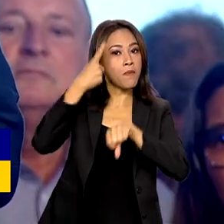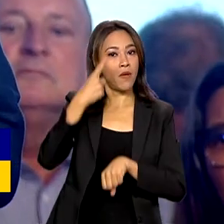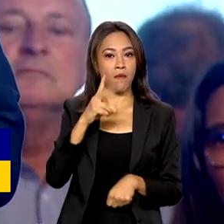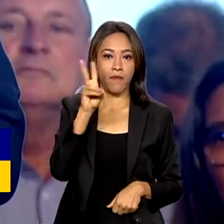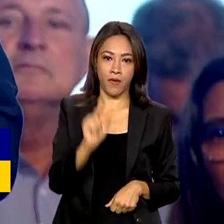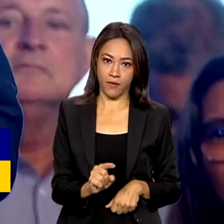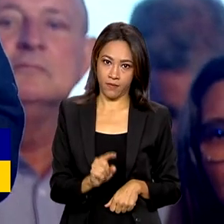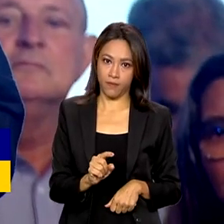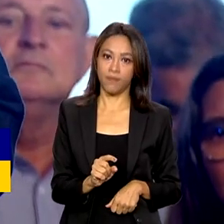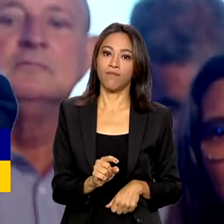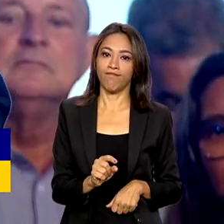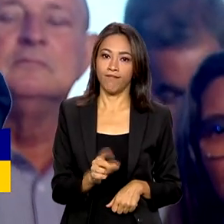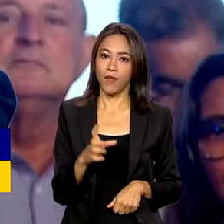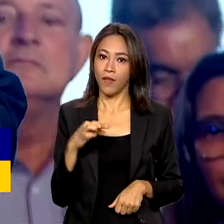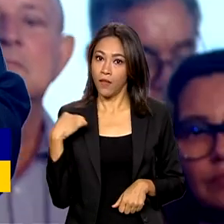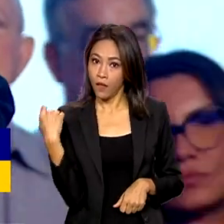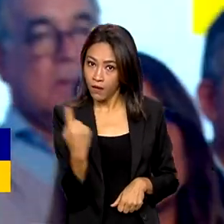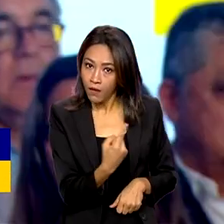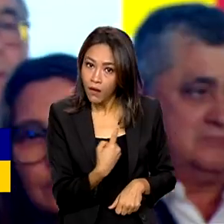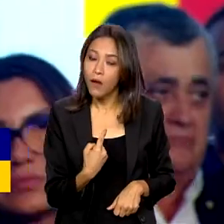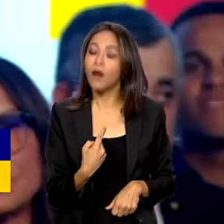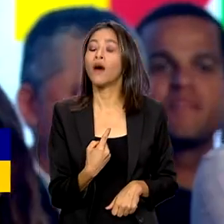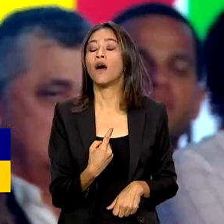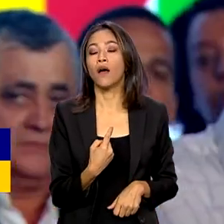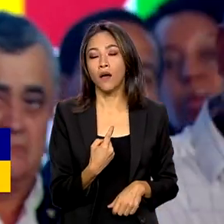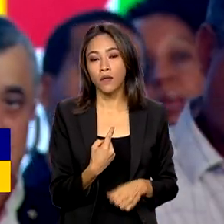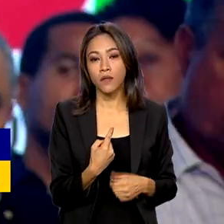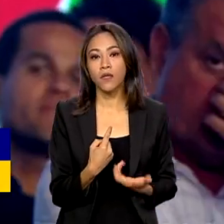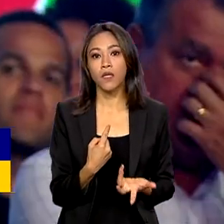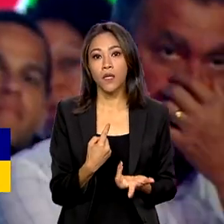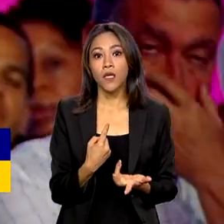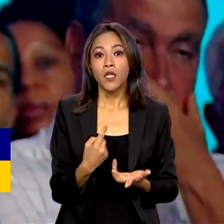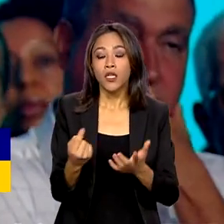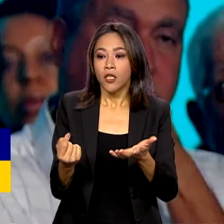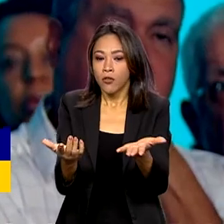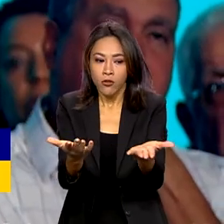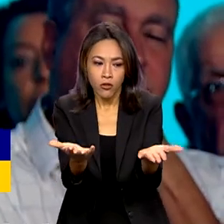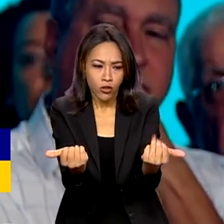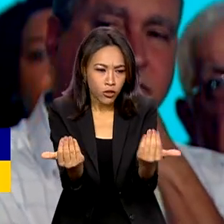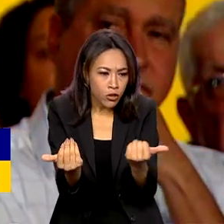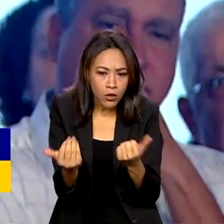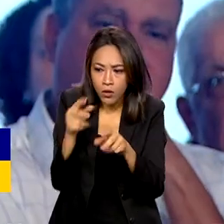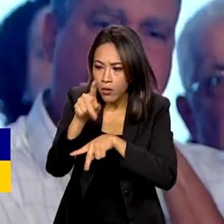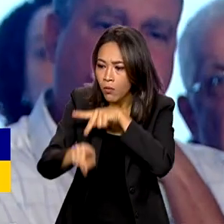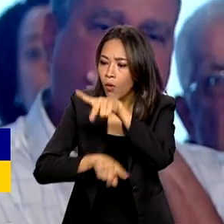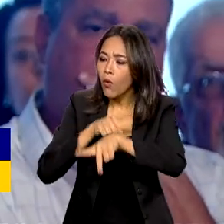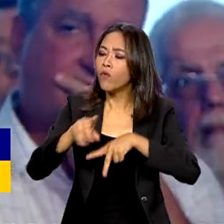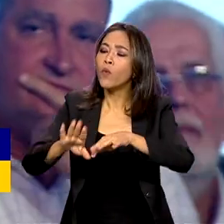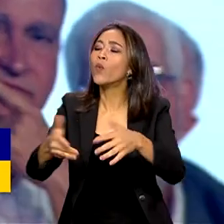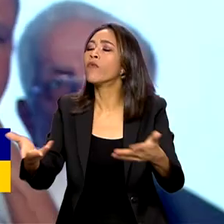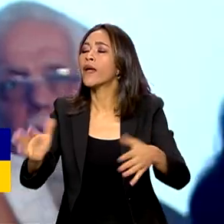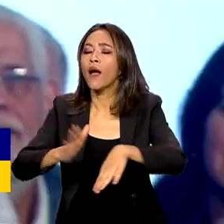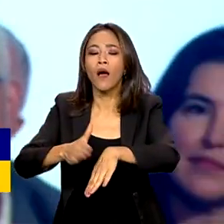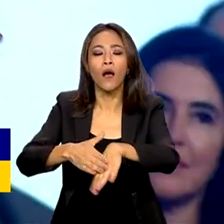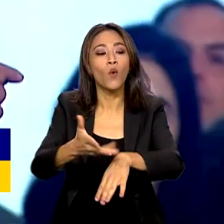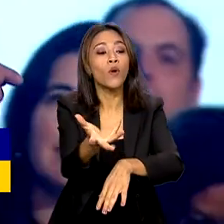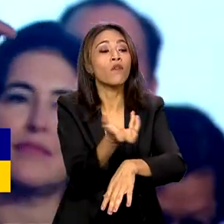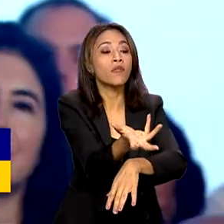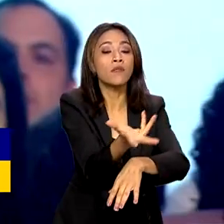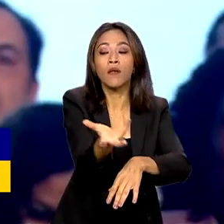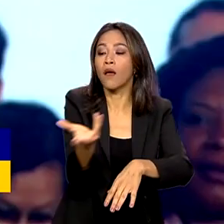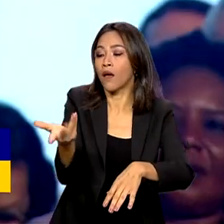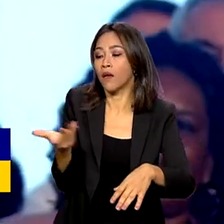a gente está colocando o povo para dizer o que vocês